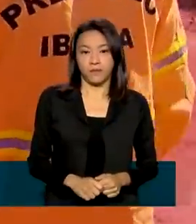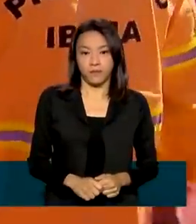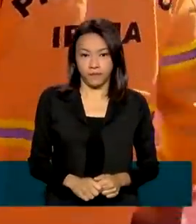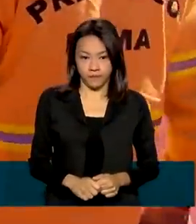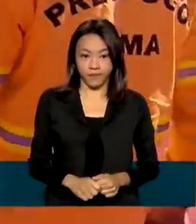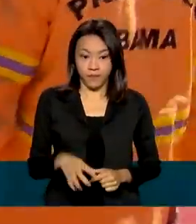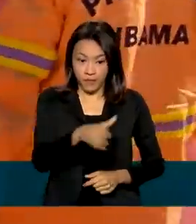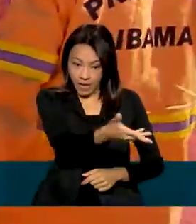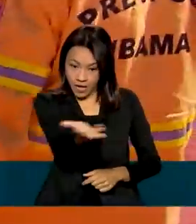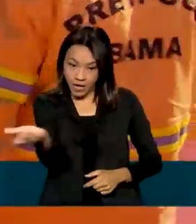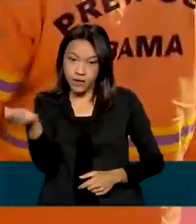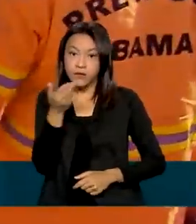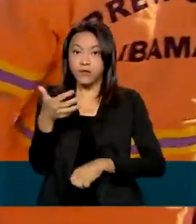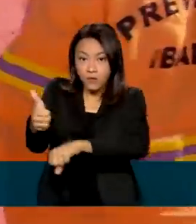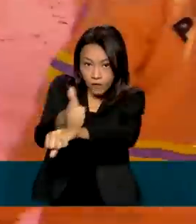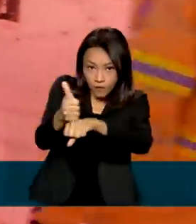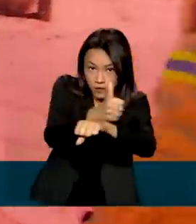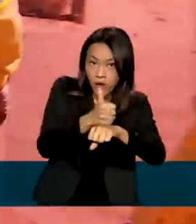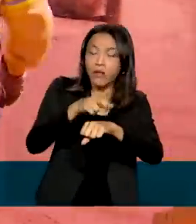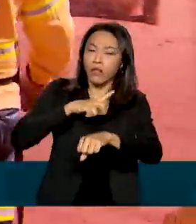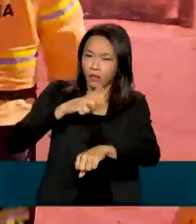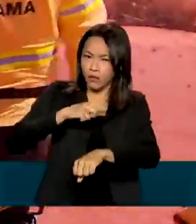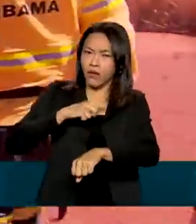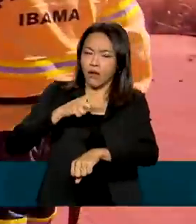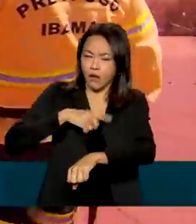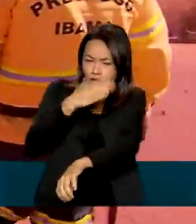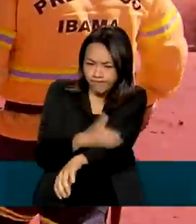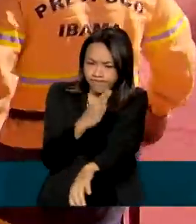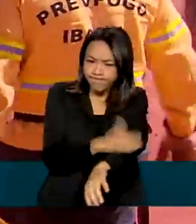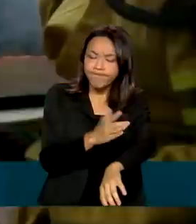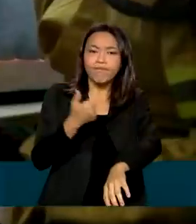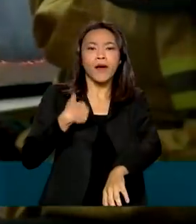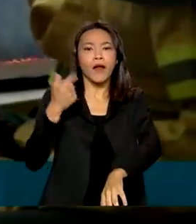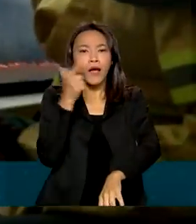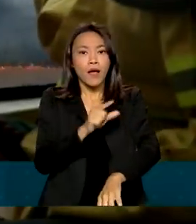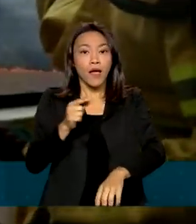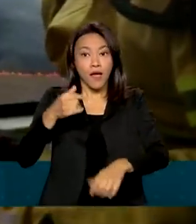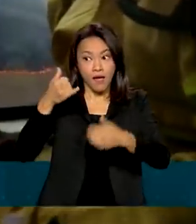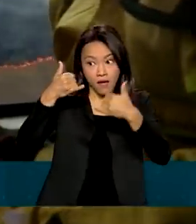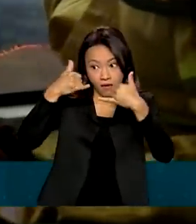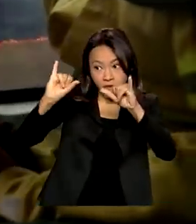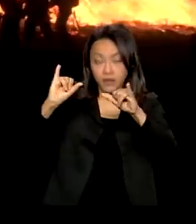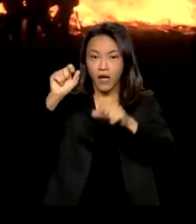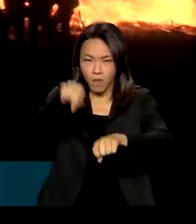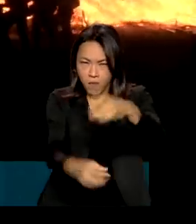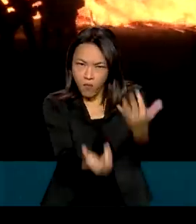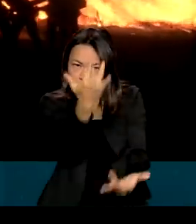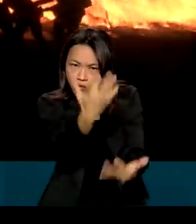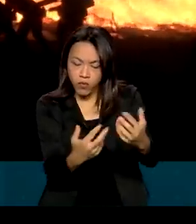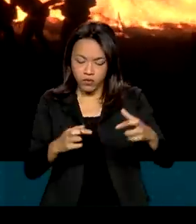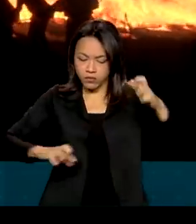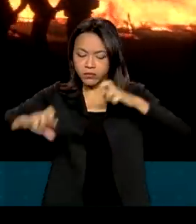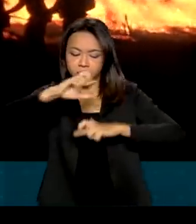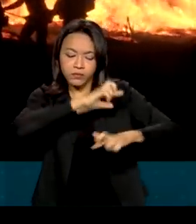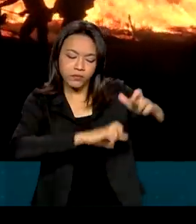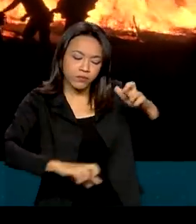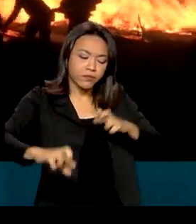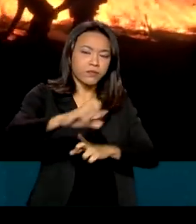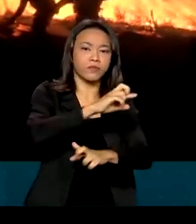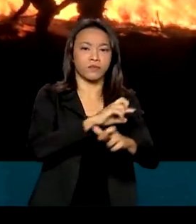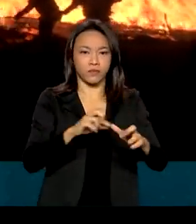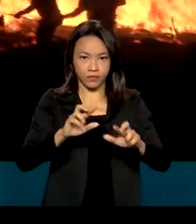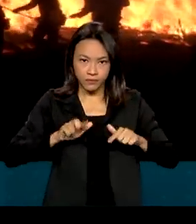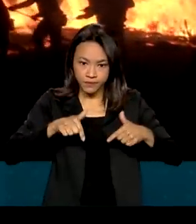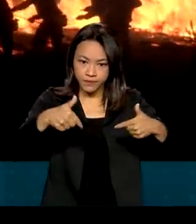Os brigadistas são capacitados para atuar na prevenção, no monitoramento e no combate a incêndios.